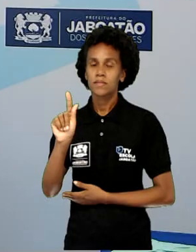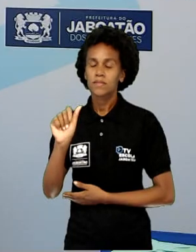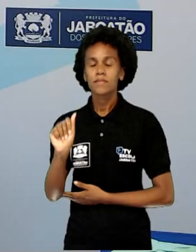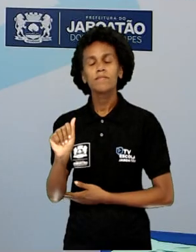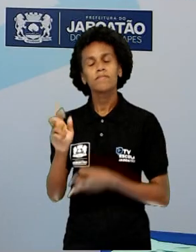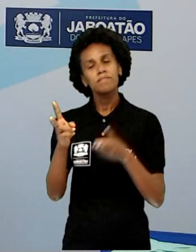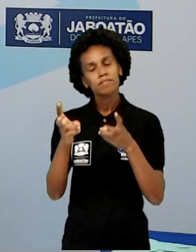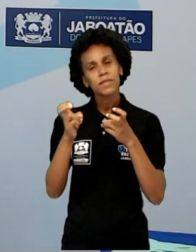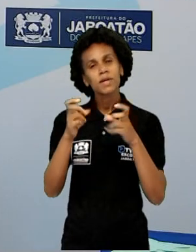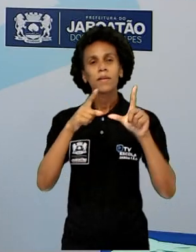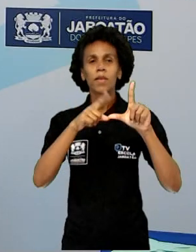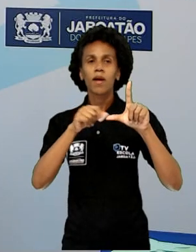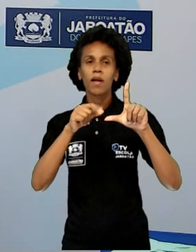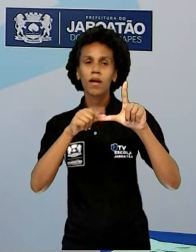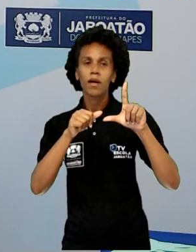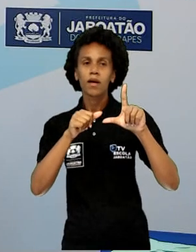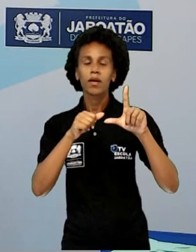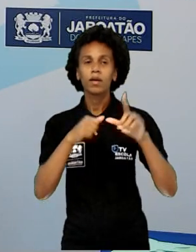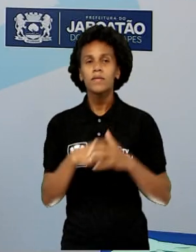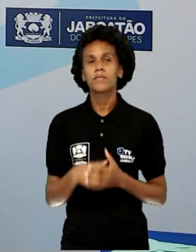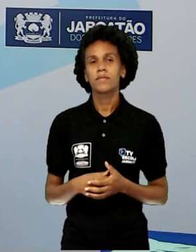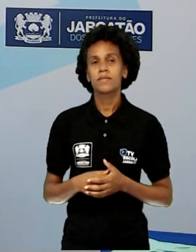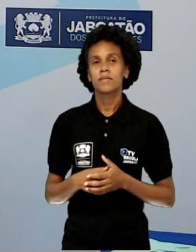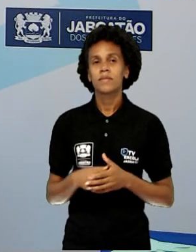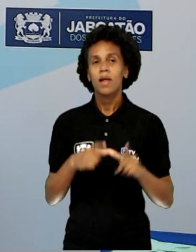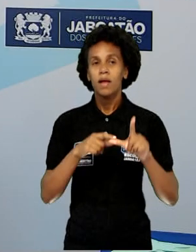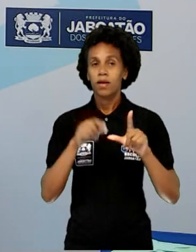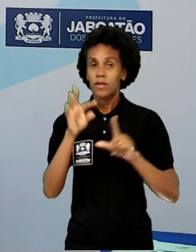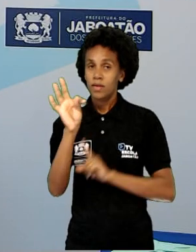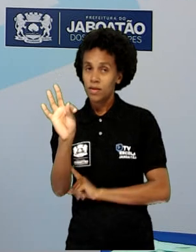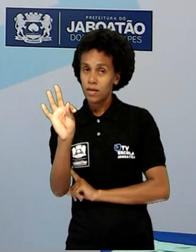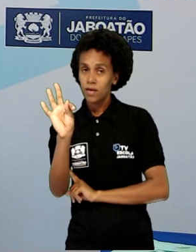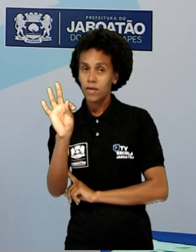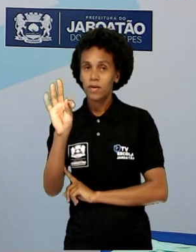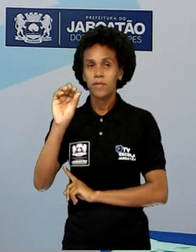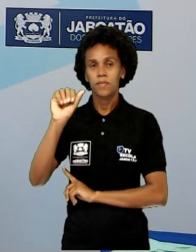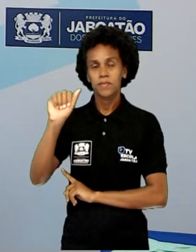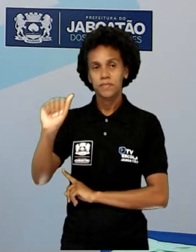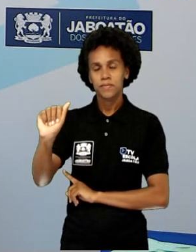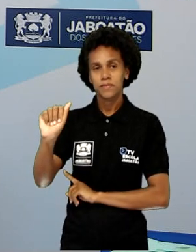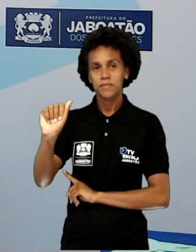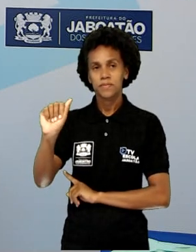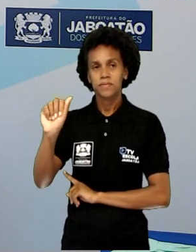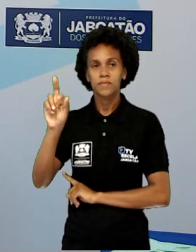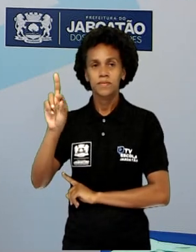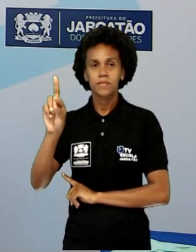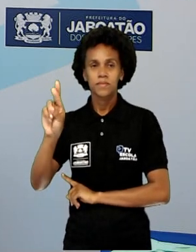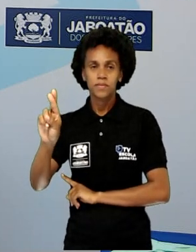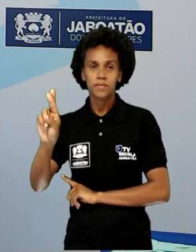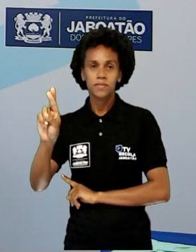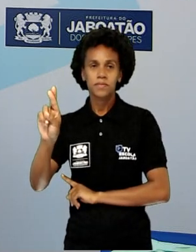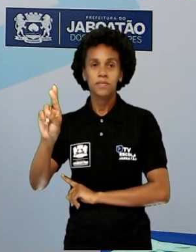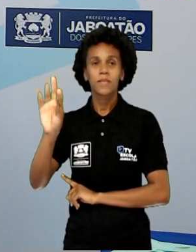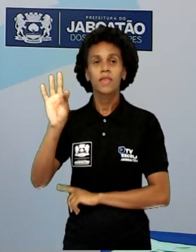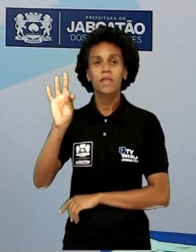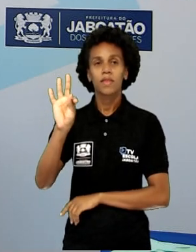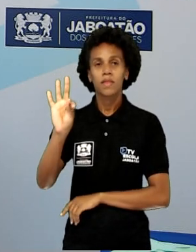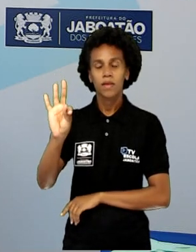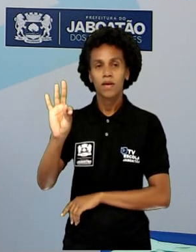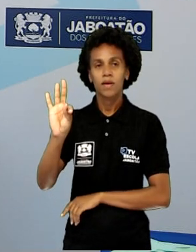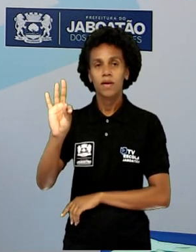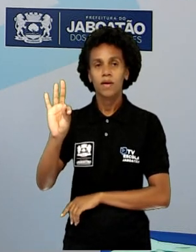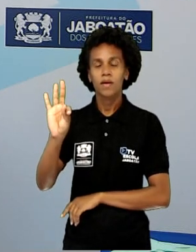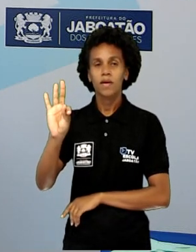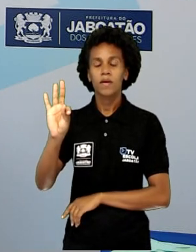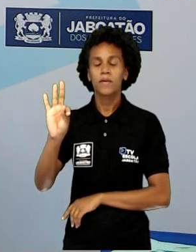Letra T, letra A, letra R, letra T novamente. Mais